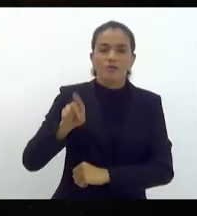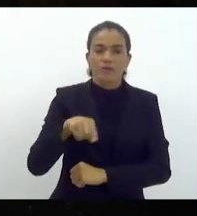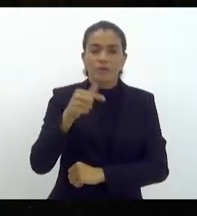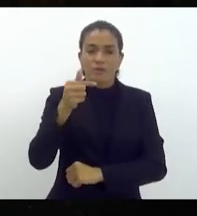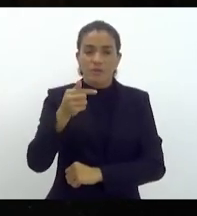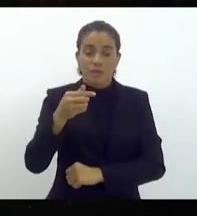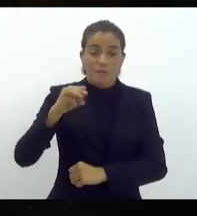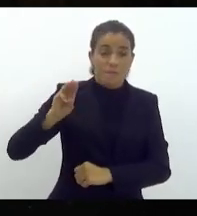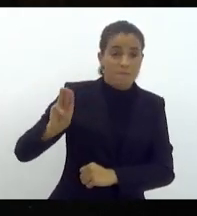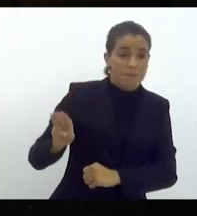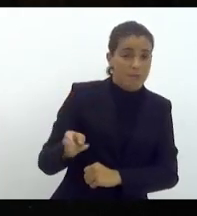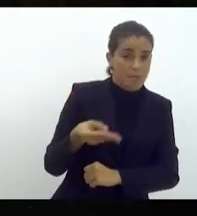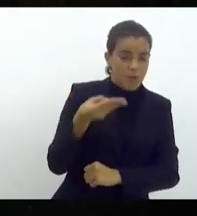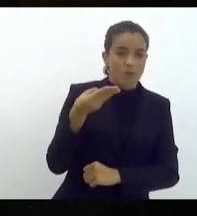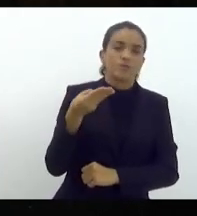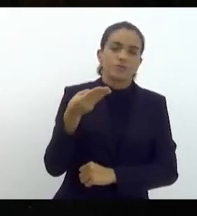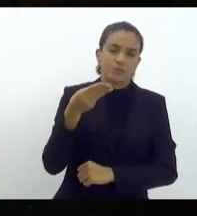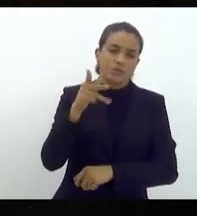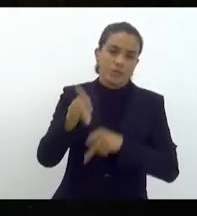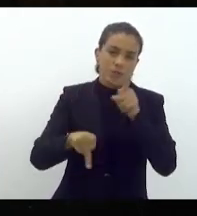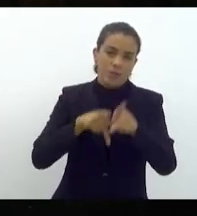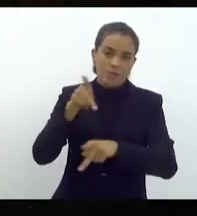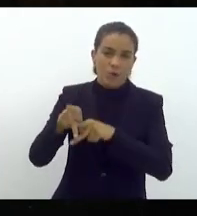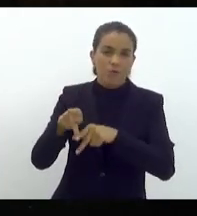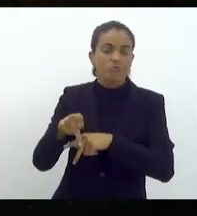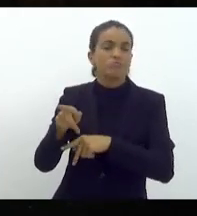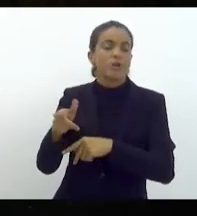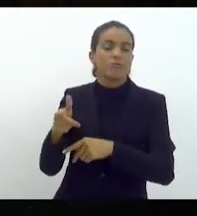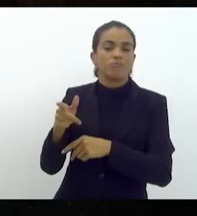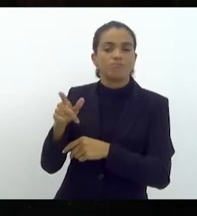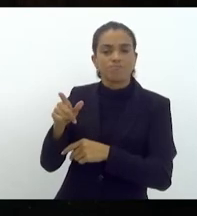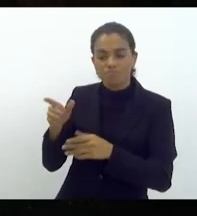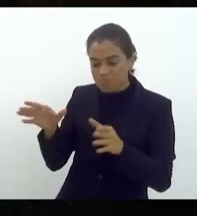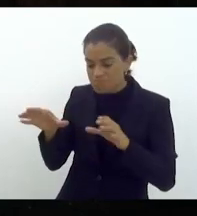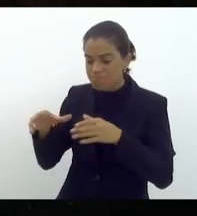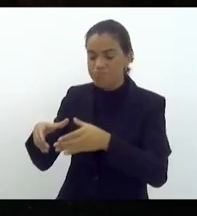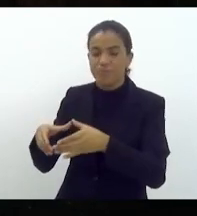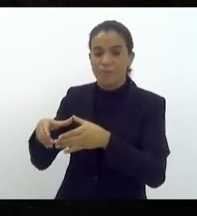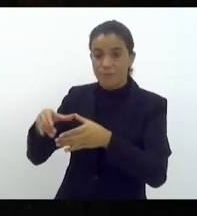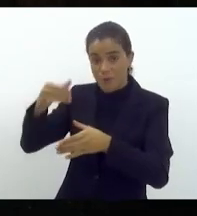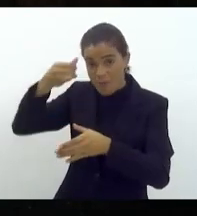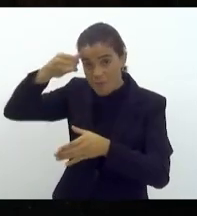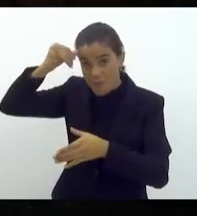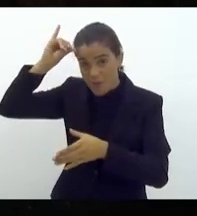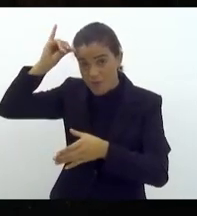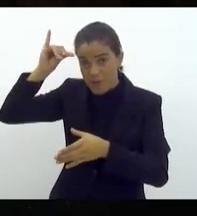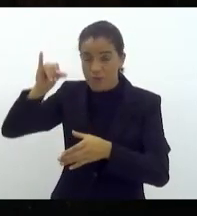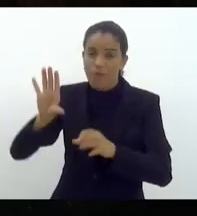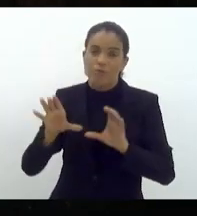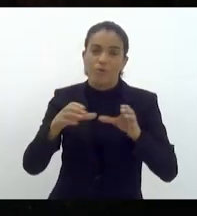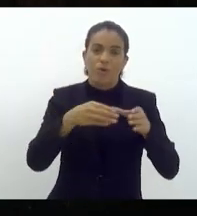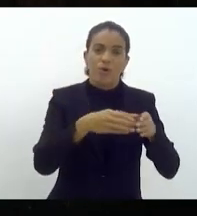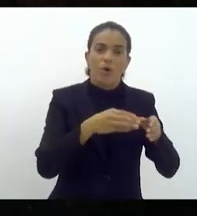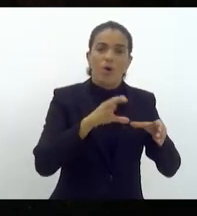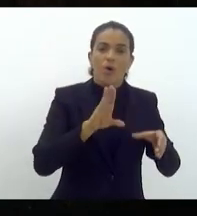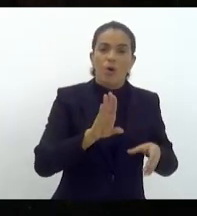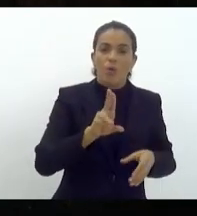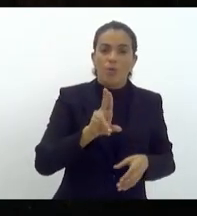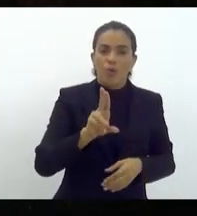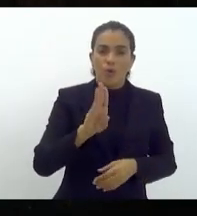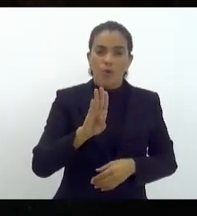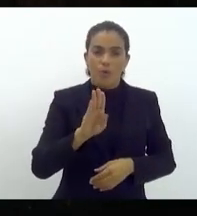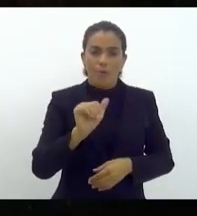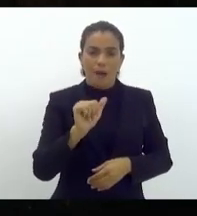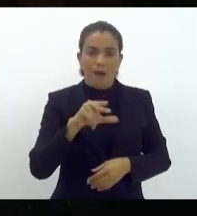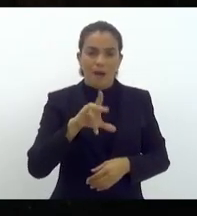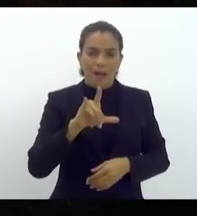milhões de população existente de bovinos e 8,1 mil bubalinos, 23 mil